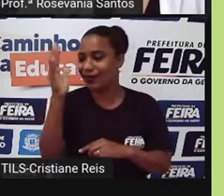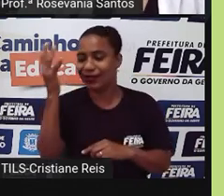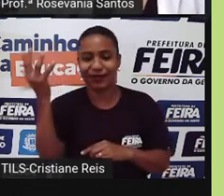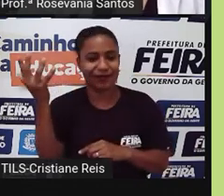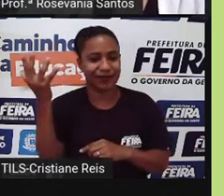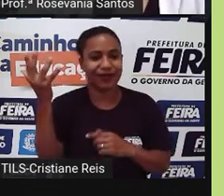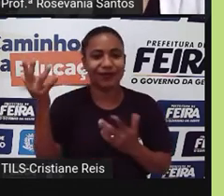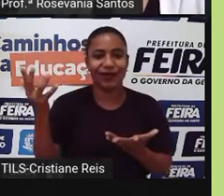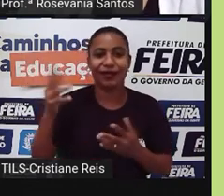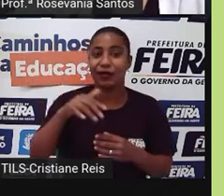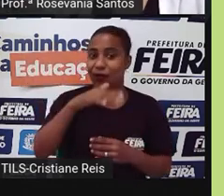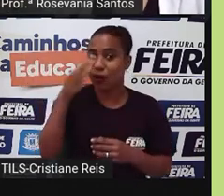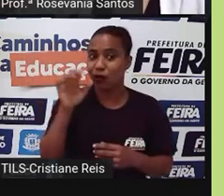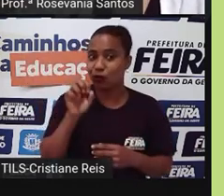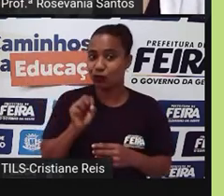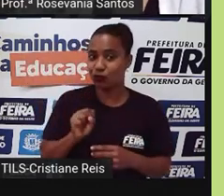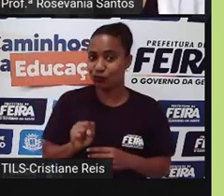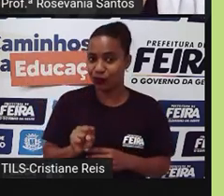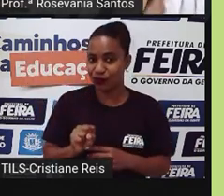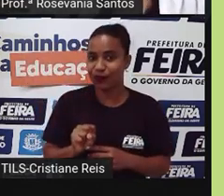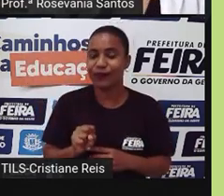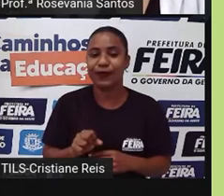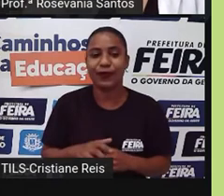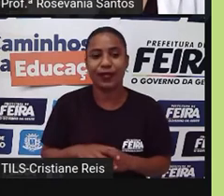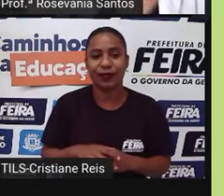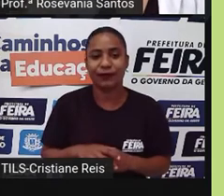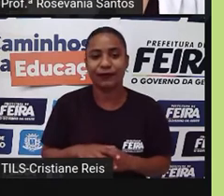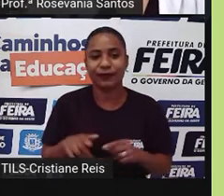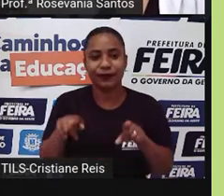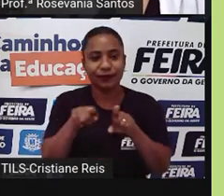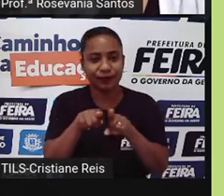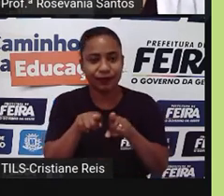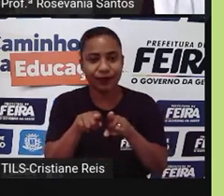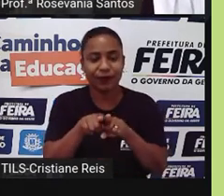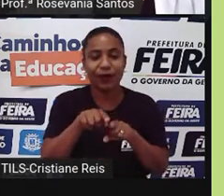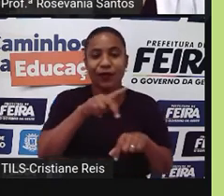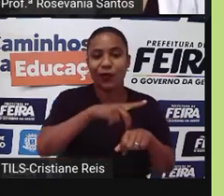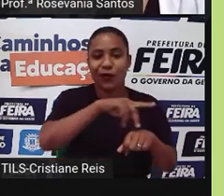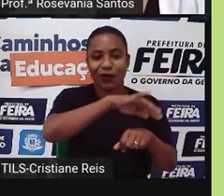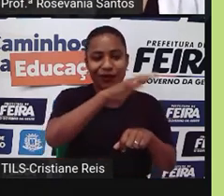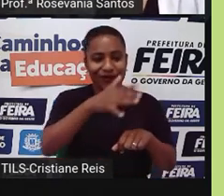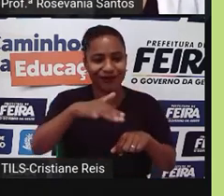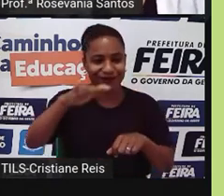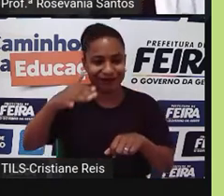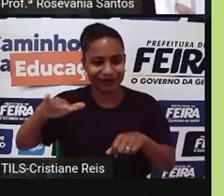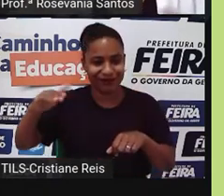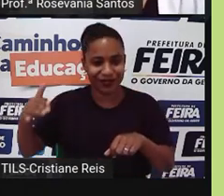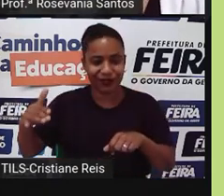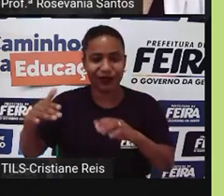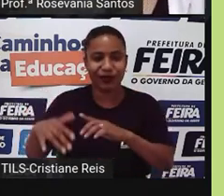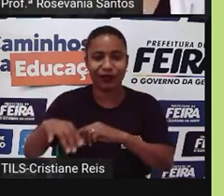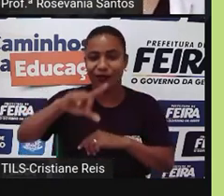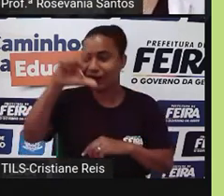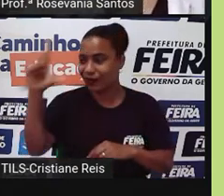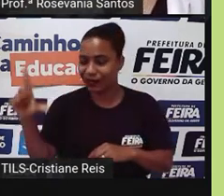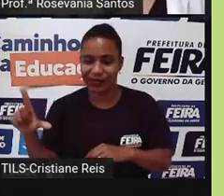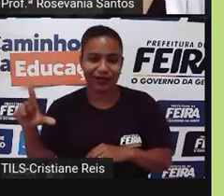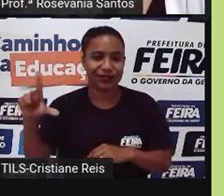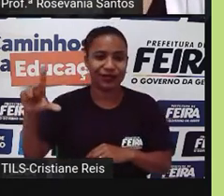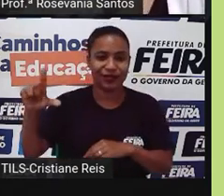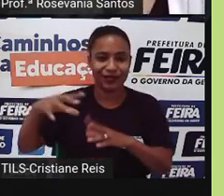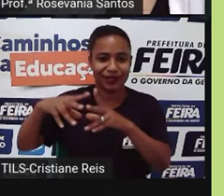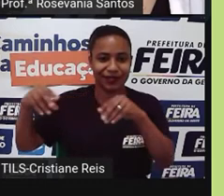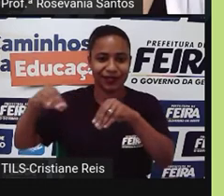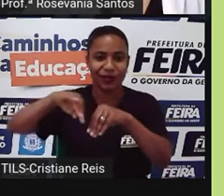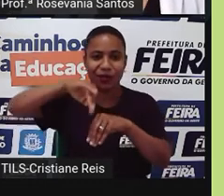já mais ao sul. A influência, né, do relevo, que faz com que você tenha do lado leste as terras mais altas